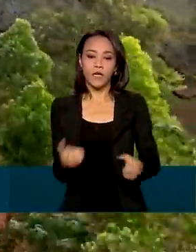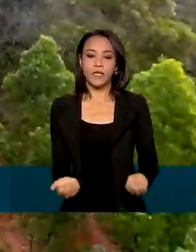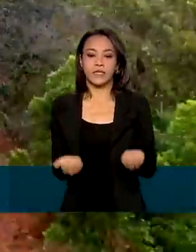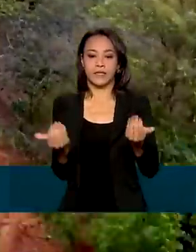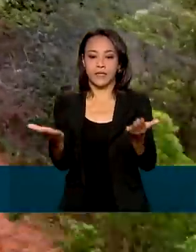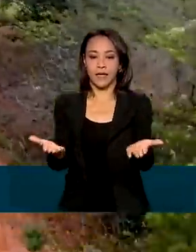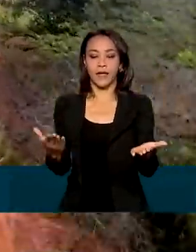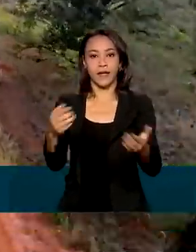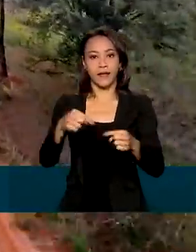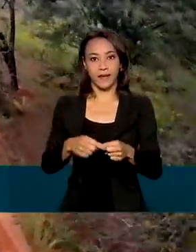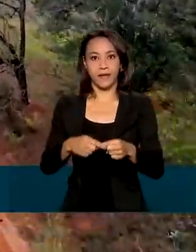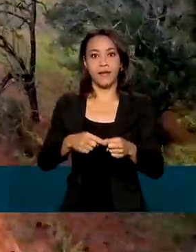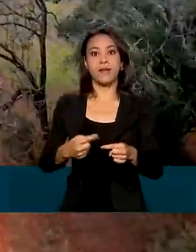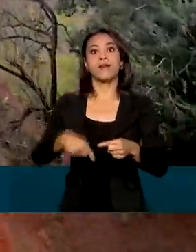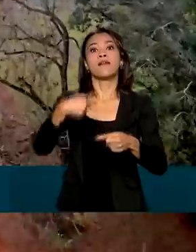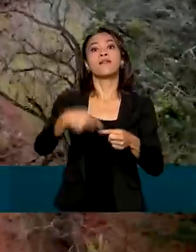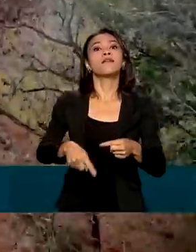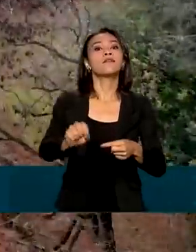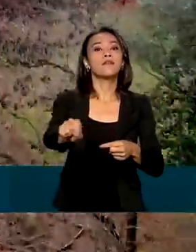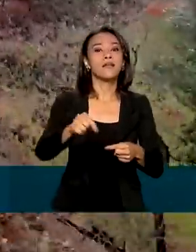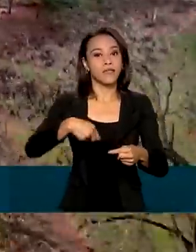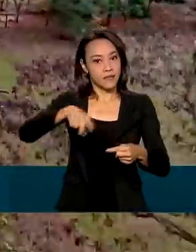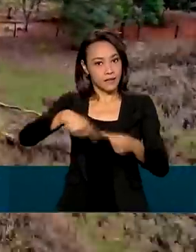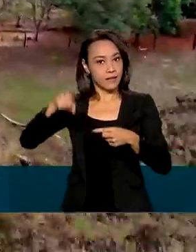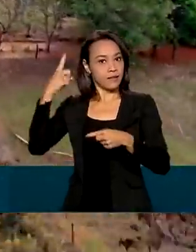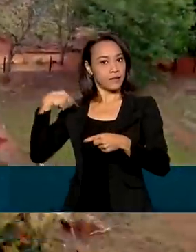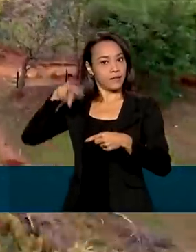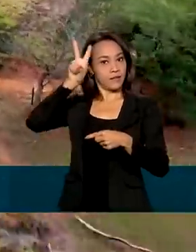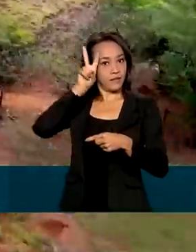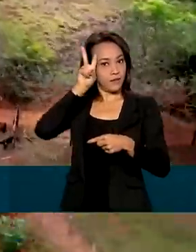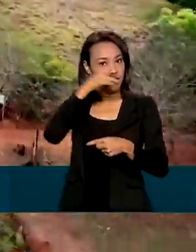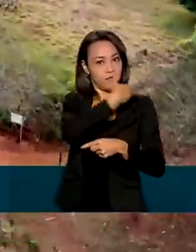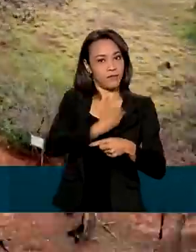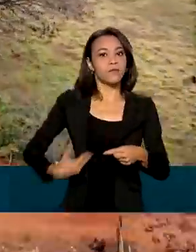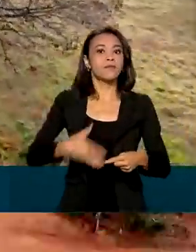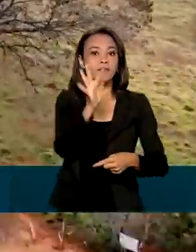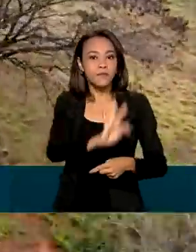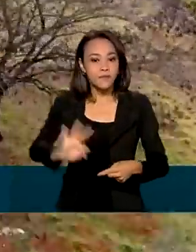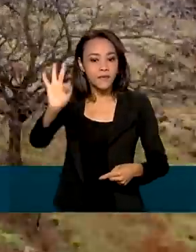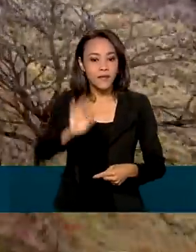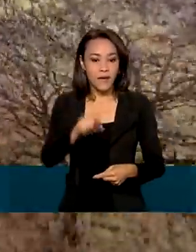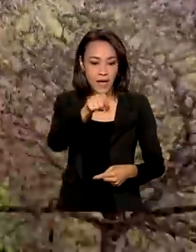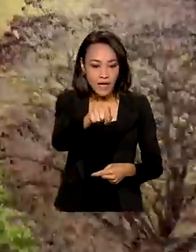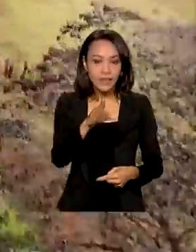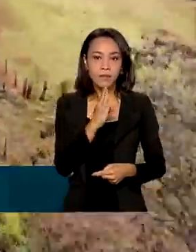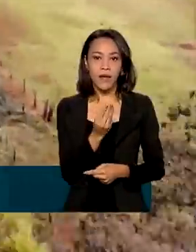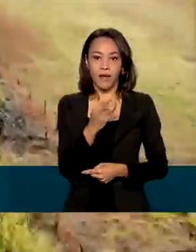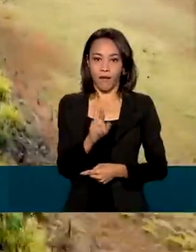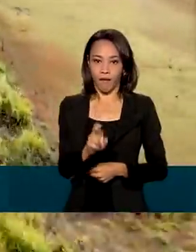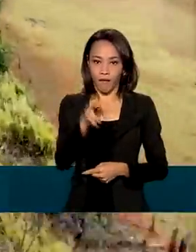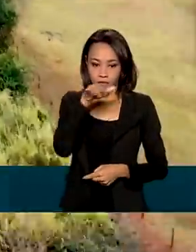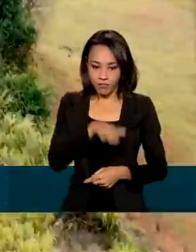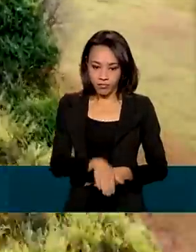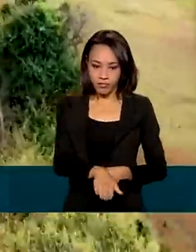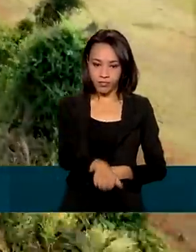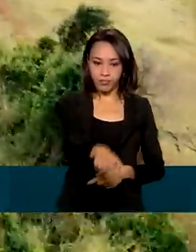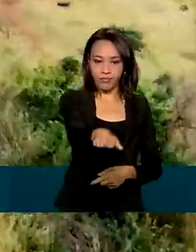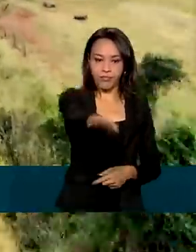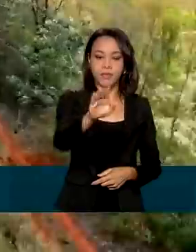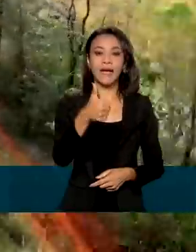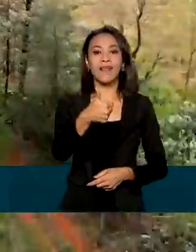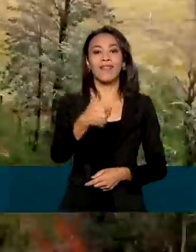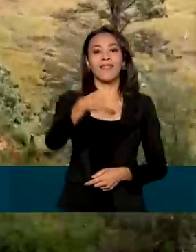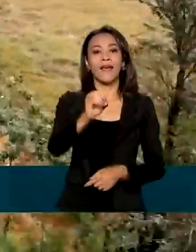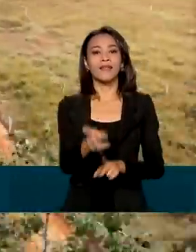entregues nesta segunda-feira pelo governo federal. A BR-376 teve liberado um trecho de 10 quilômetros de